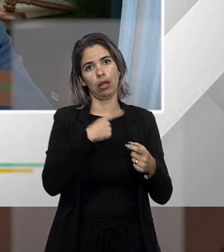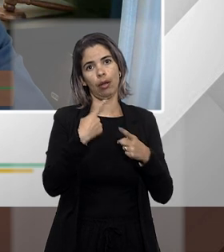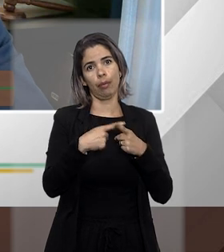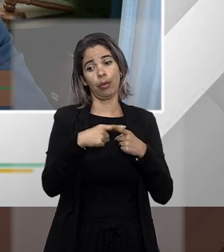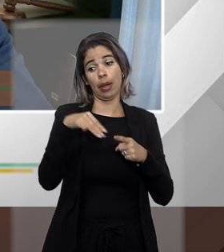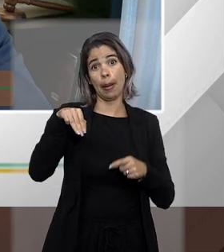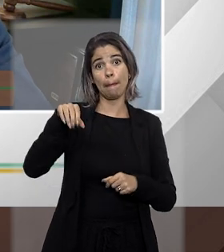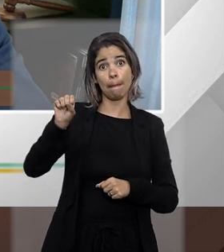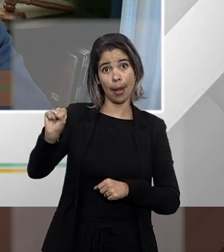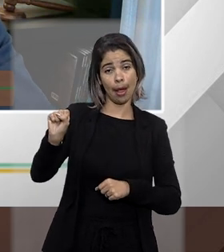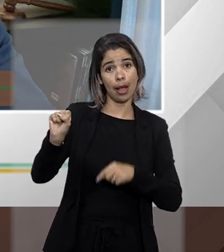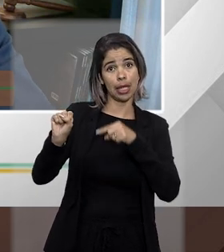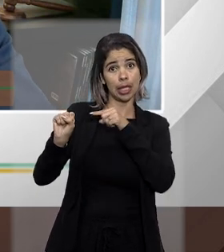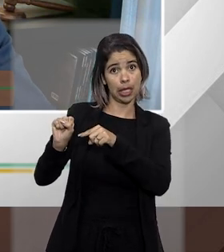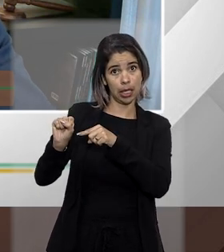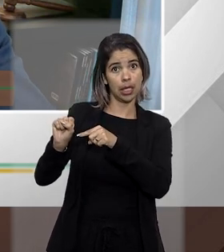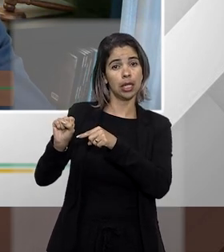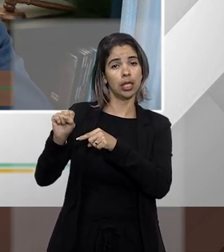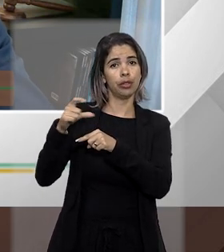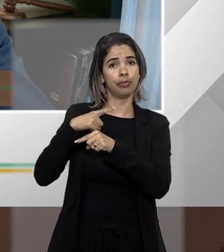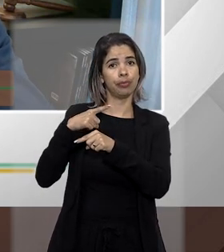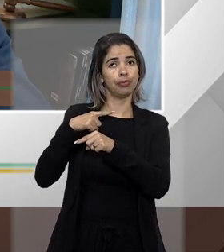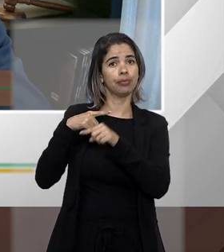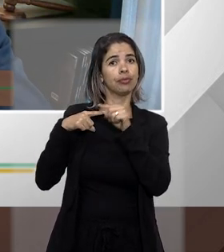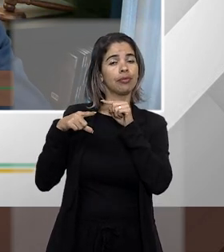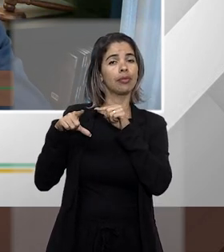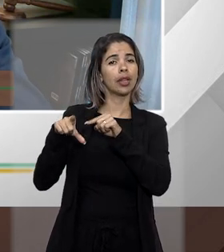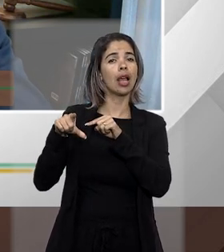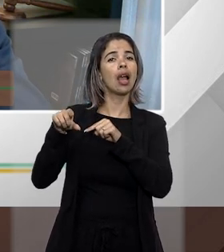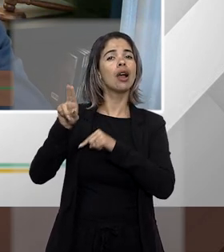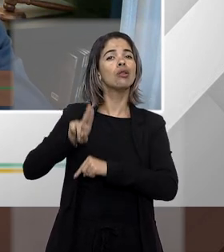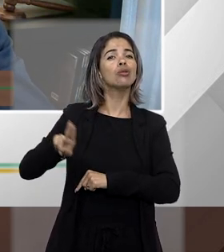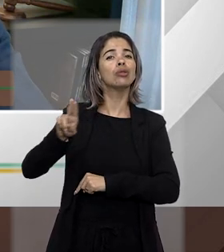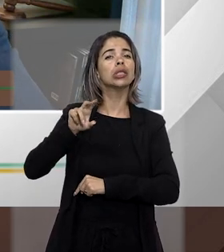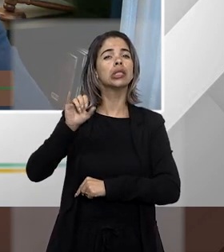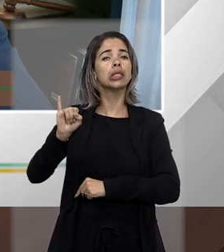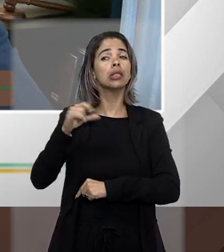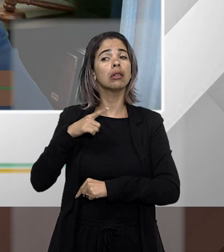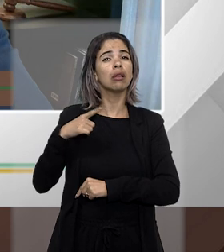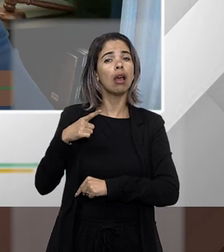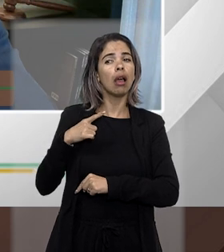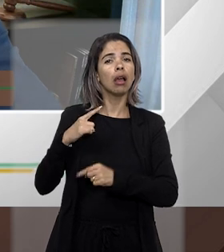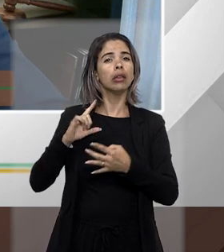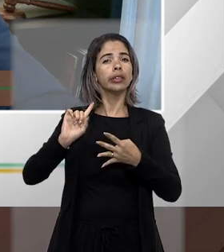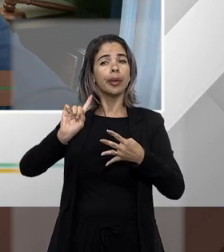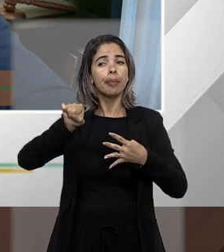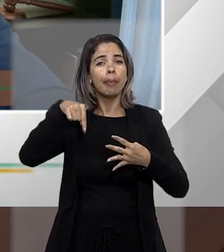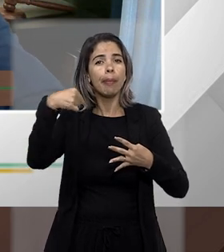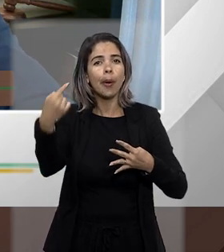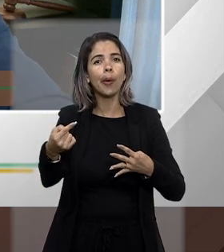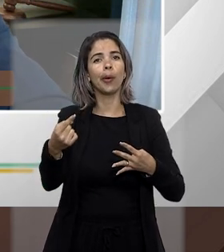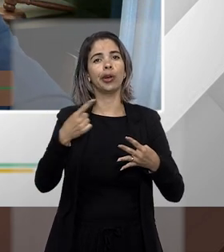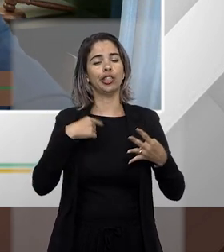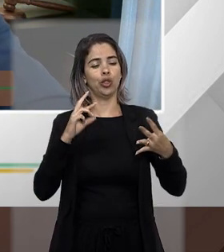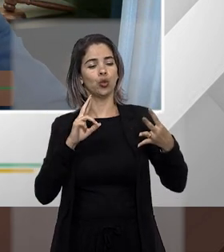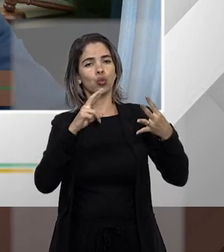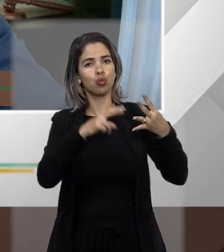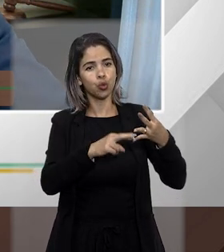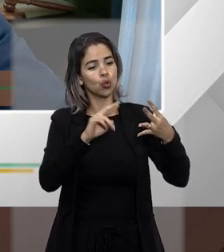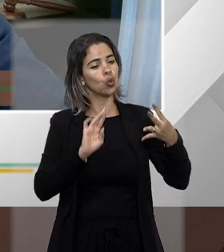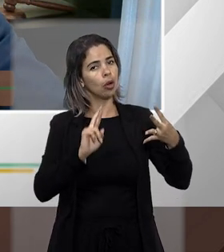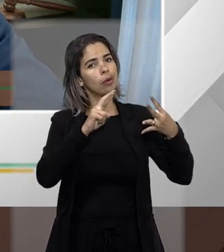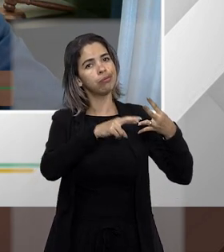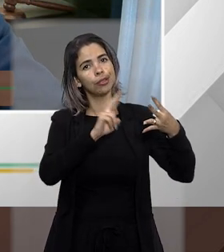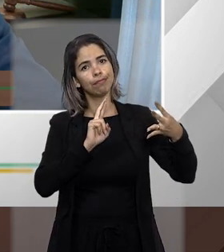a gente chama que ele vai ser utilizado como um sucedâneo recursal o que é isso? só cabe um mandado de segurança